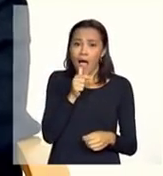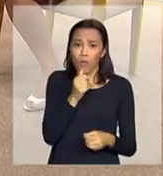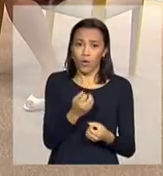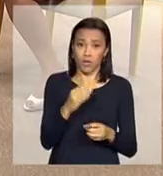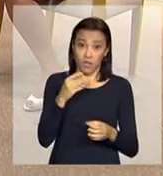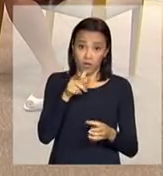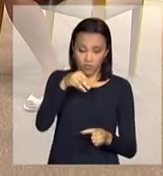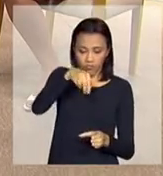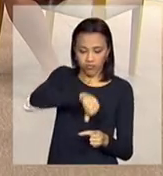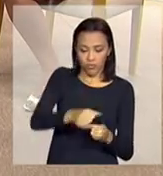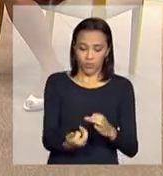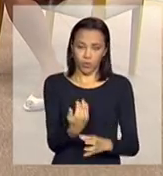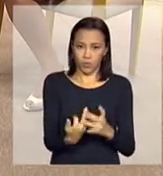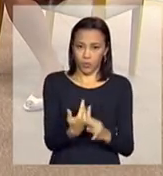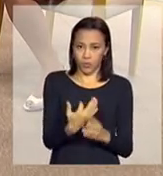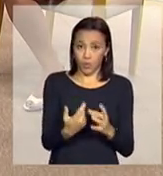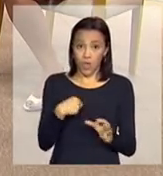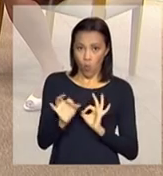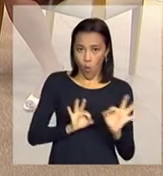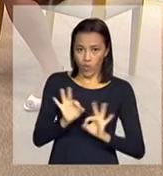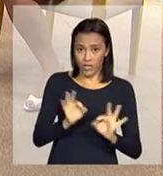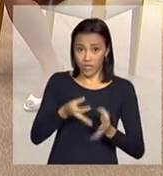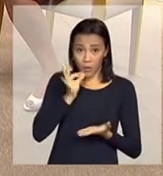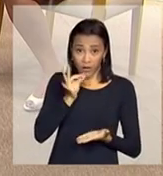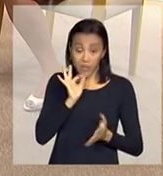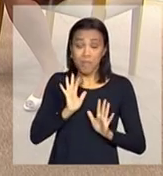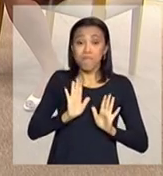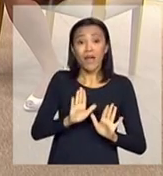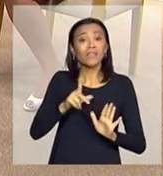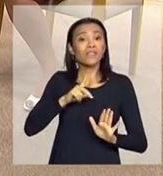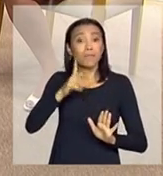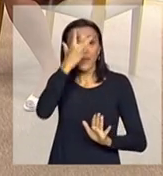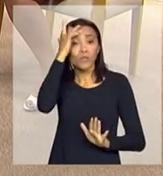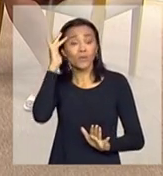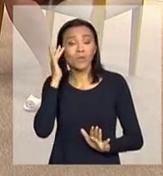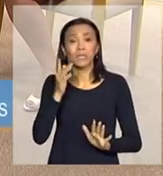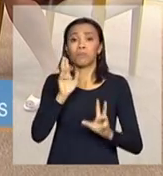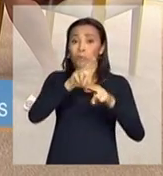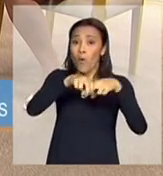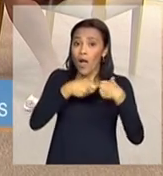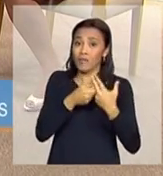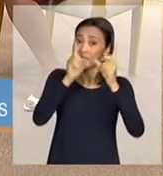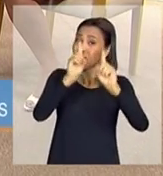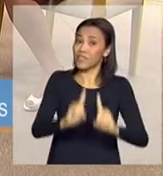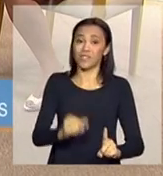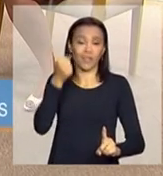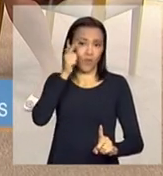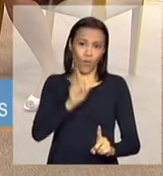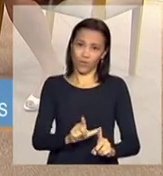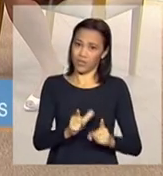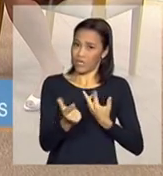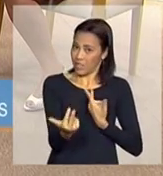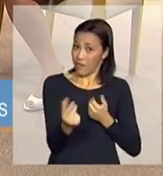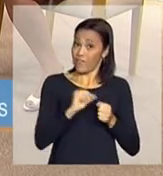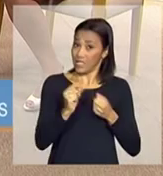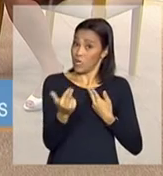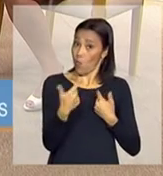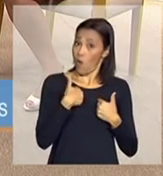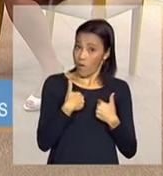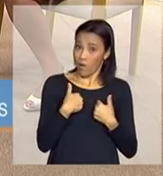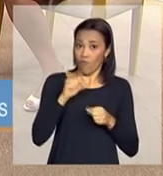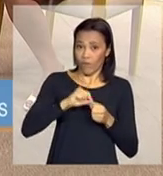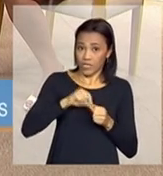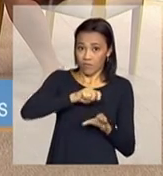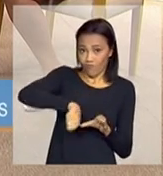e preparar um café, mas tem pessoas que, por conta da deficiência, elas não poderiam preparar da mesma maneira que eu. Então, elas